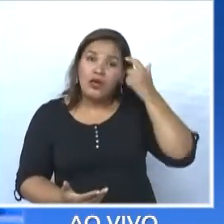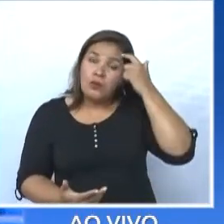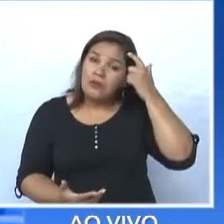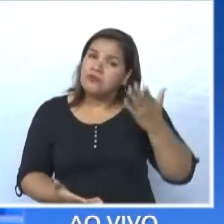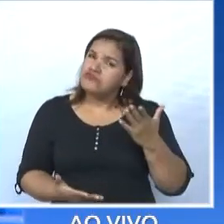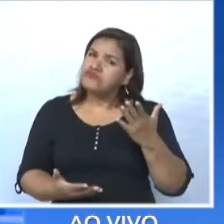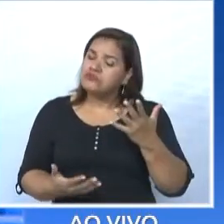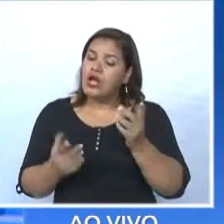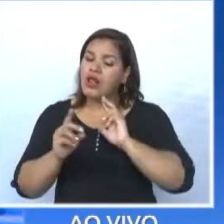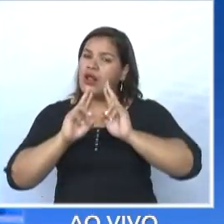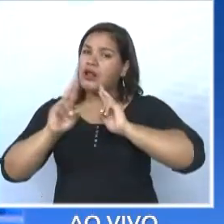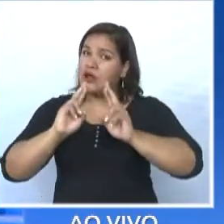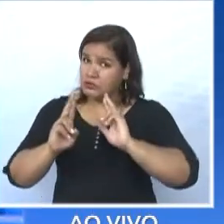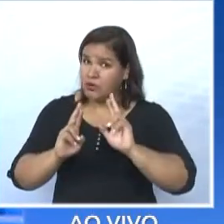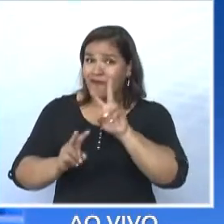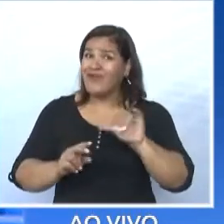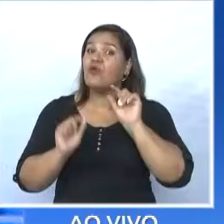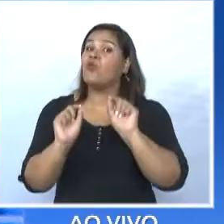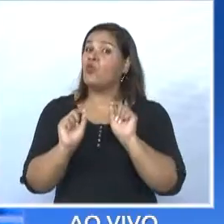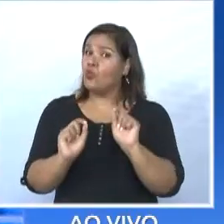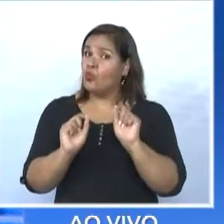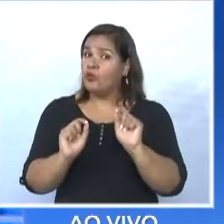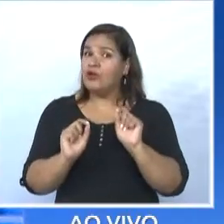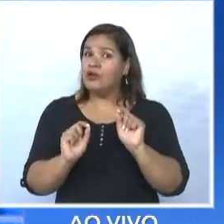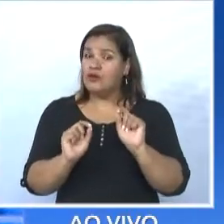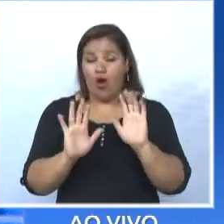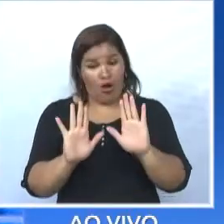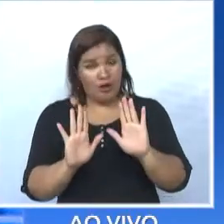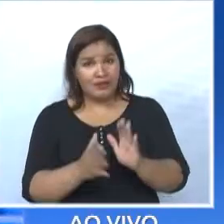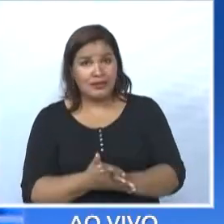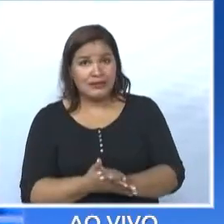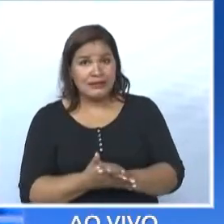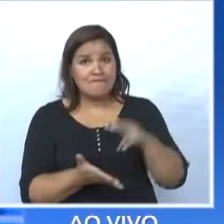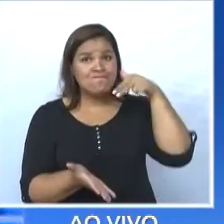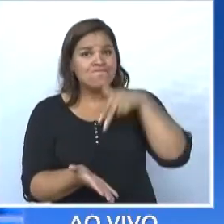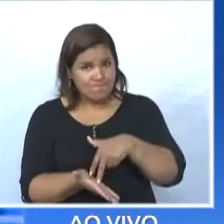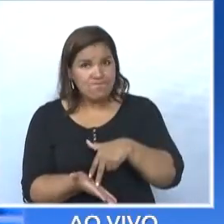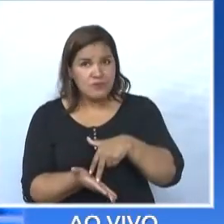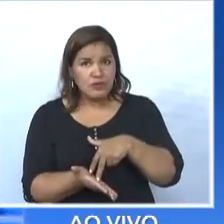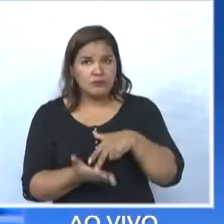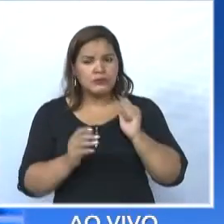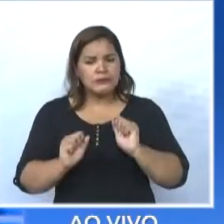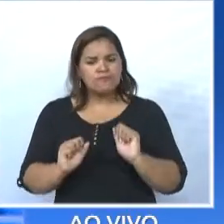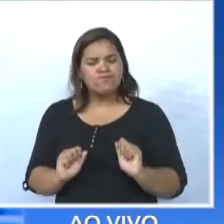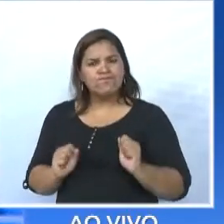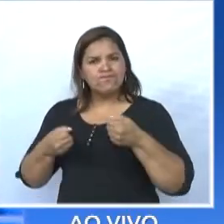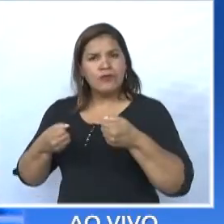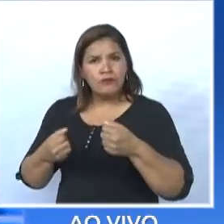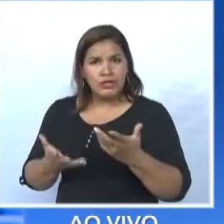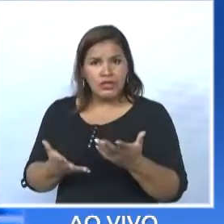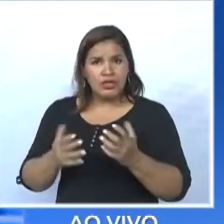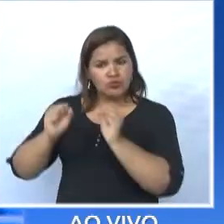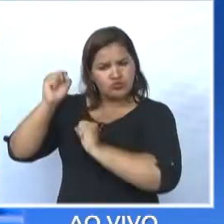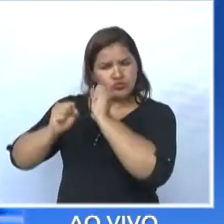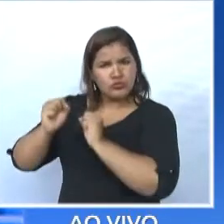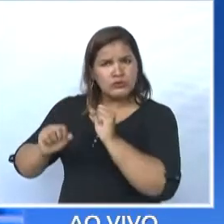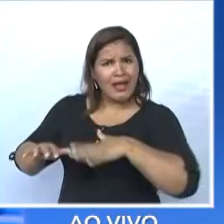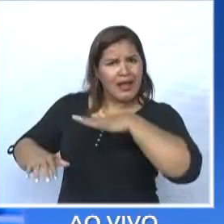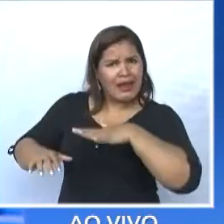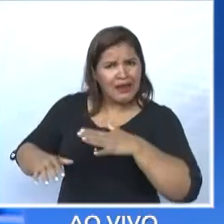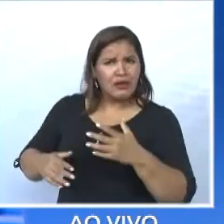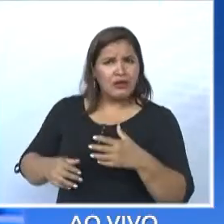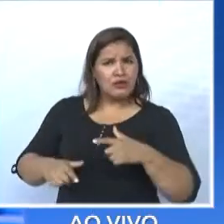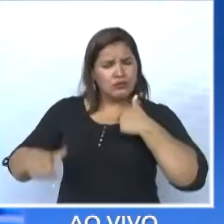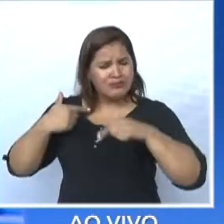ele vai ser firme. Porque nós precisamos defender o nosso francano. Precisamos defender o industrial francano. Precisamos defender os nossos empregos. Precisamos